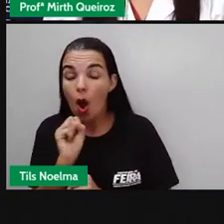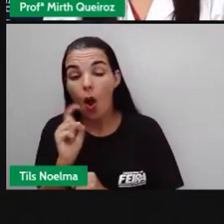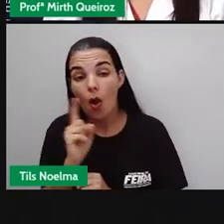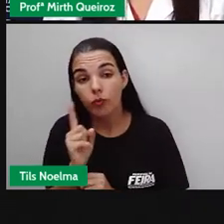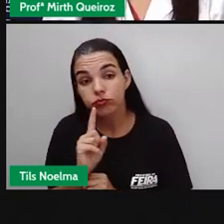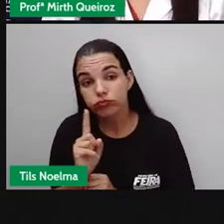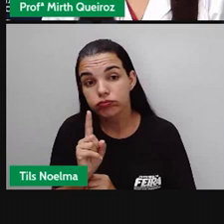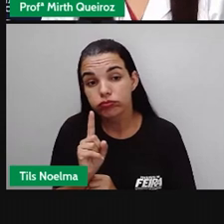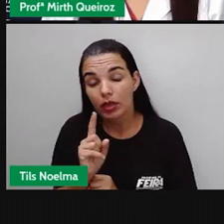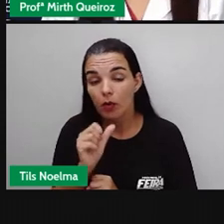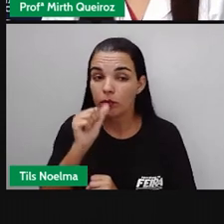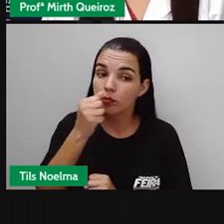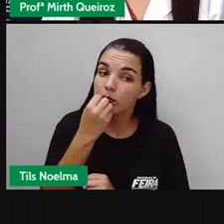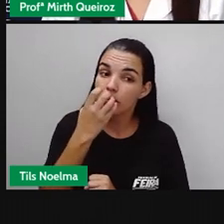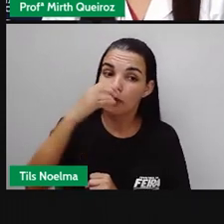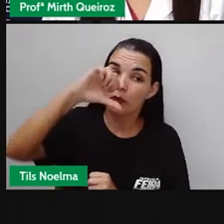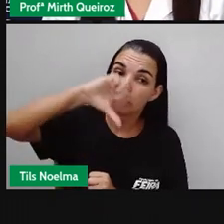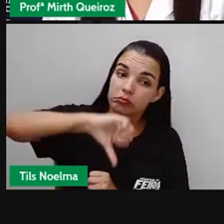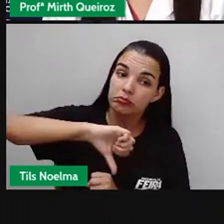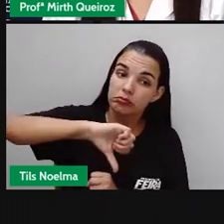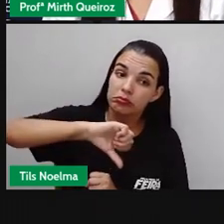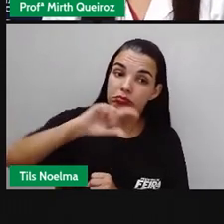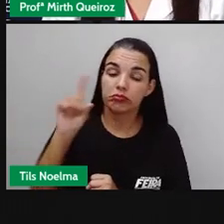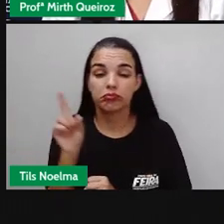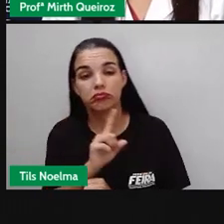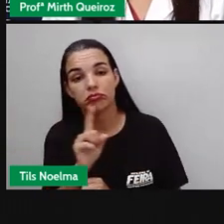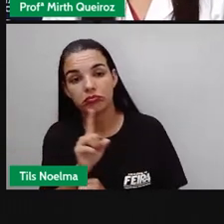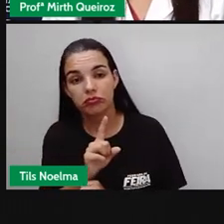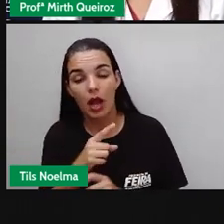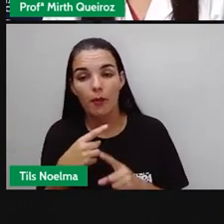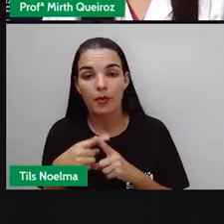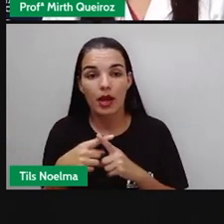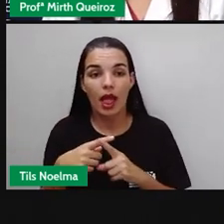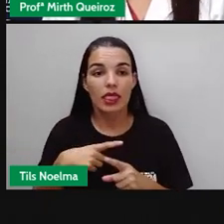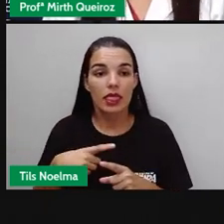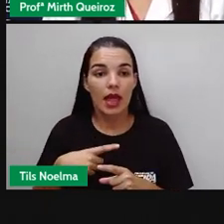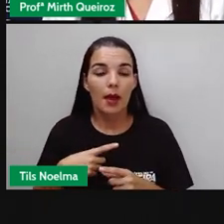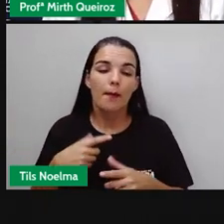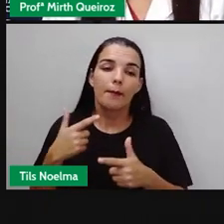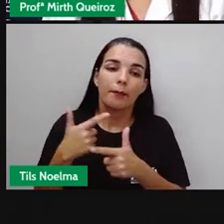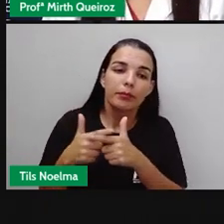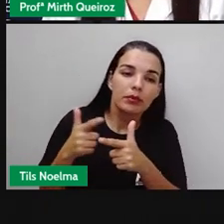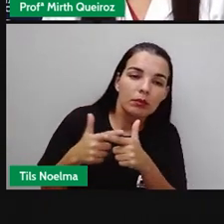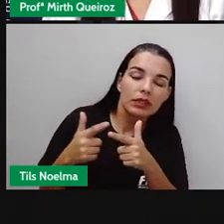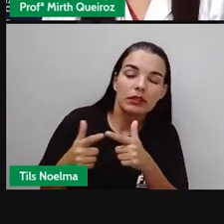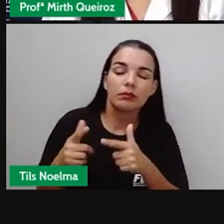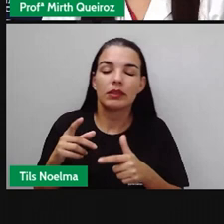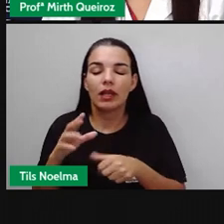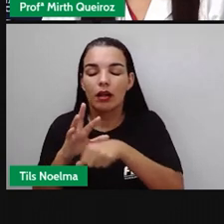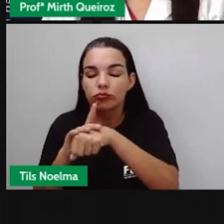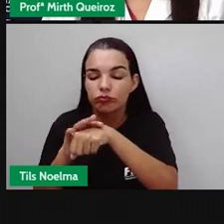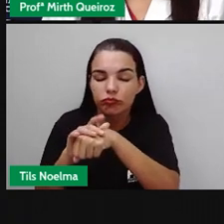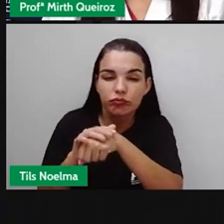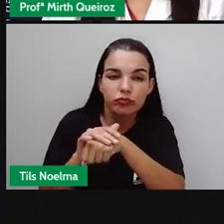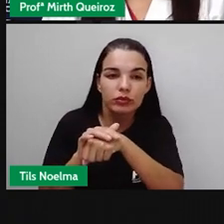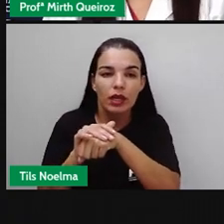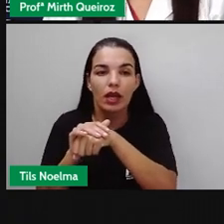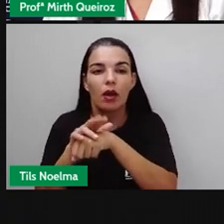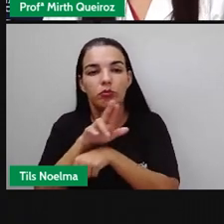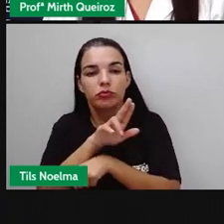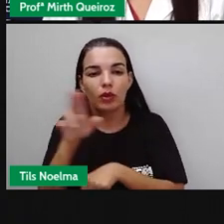positivas para a gente ou podem ser micro-organismos que são causadores de doenças, os chamados micro-organismos